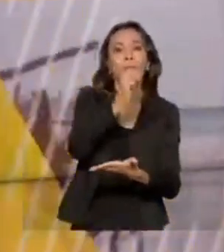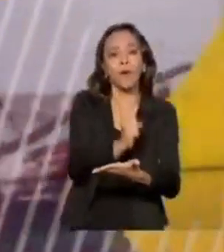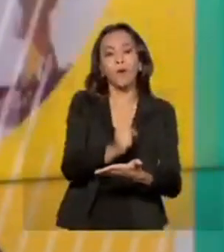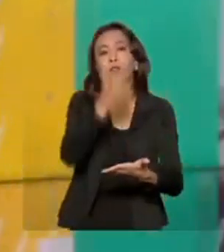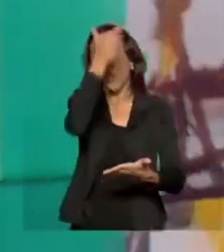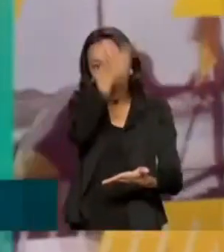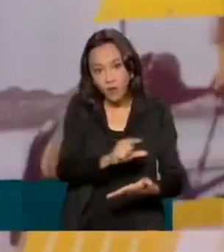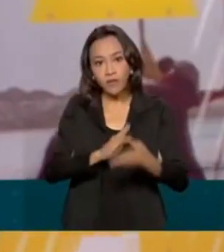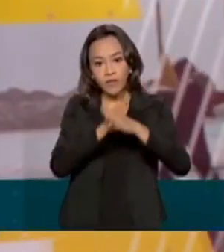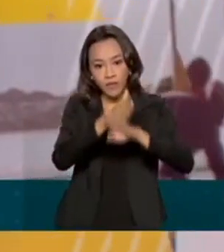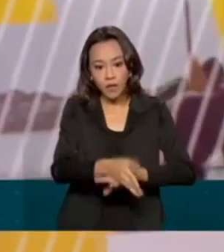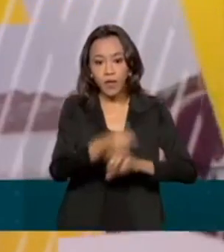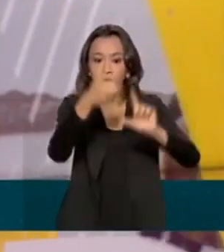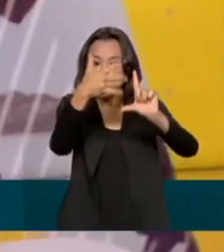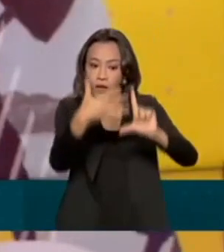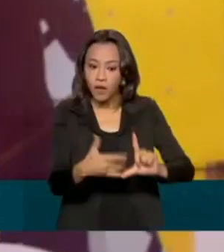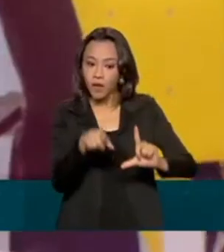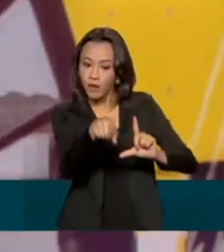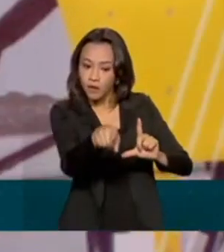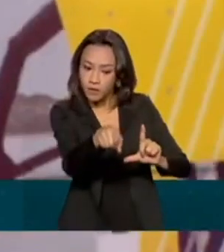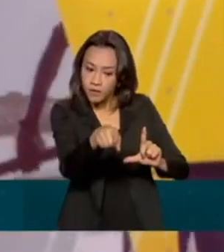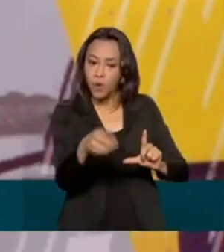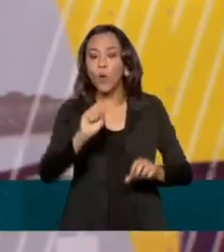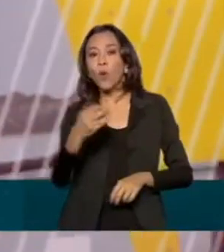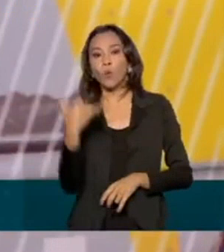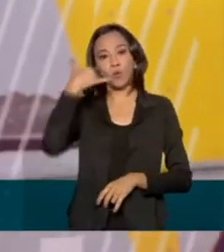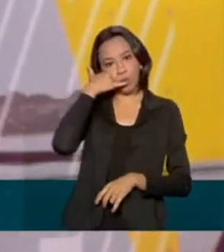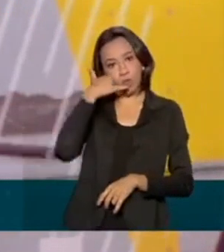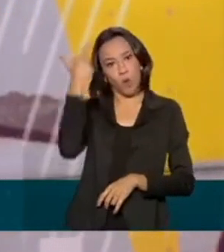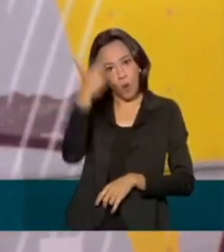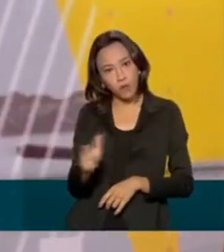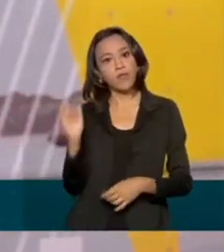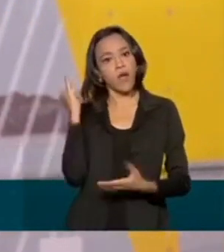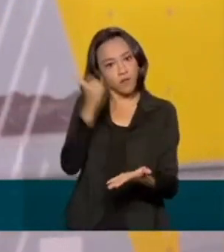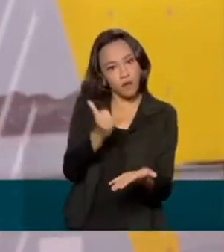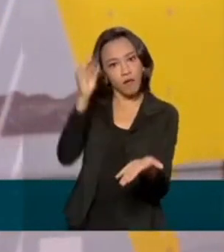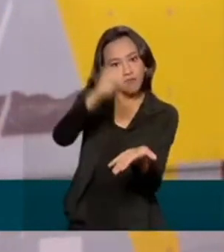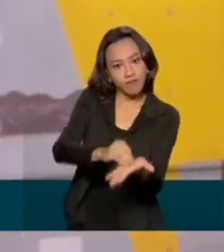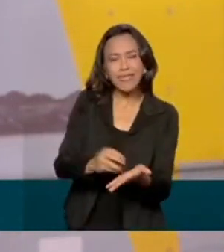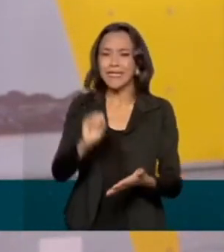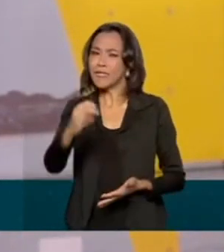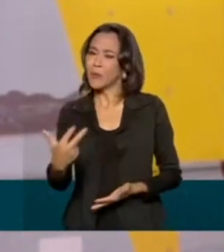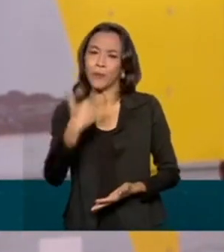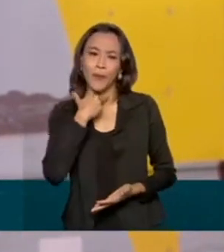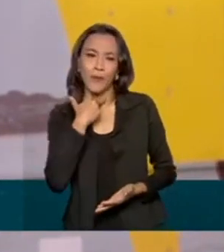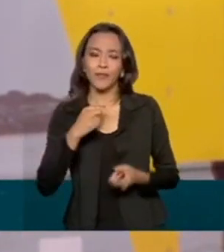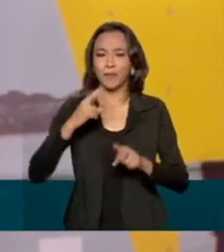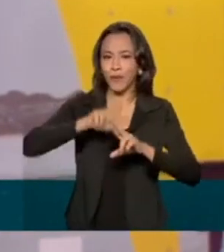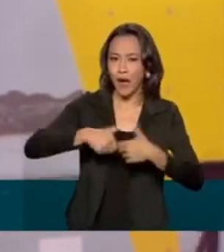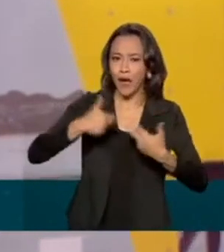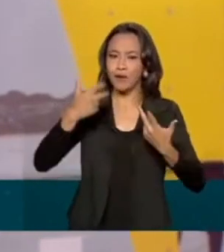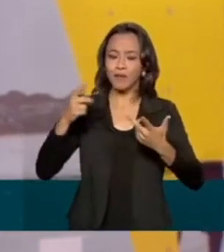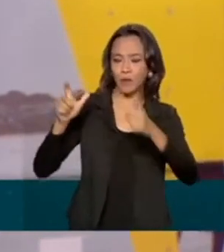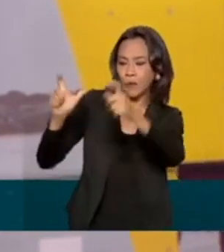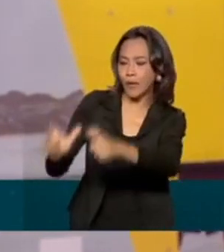pelo Meu INSS ou pela Central 135. Nos casos em que o atendimento não possa ser realizado por indisponibilidade